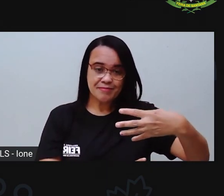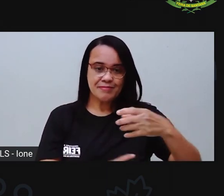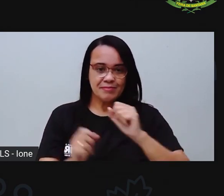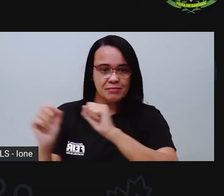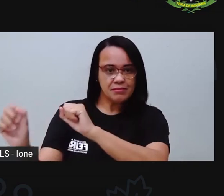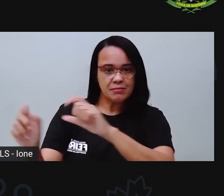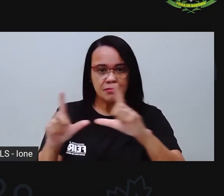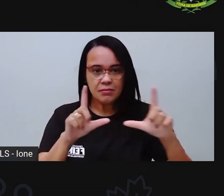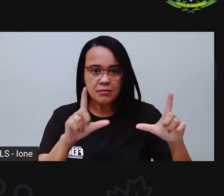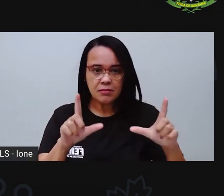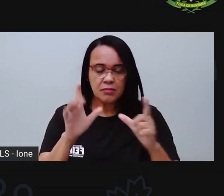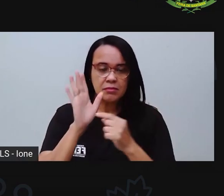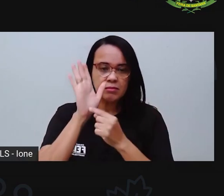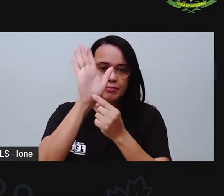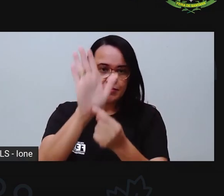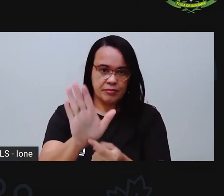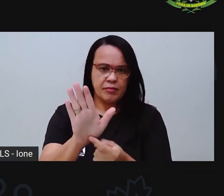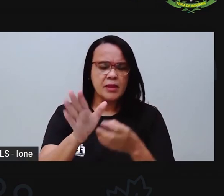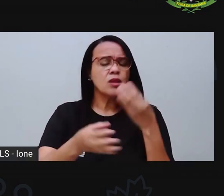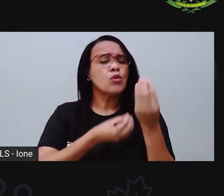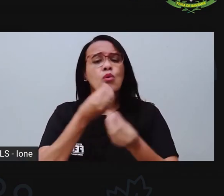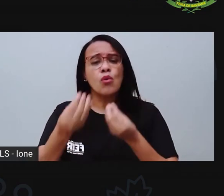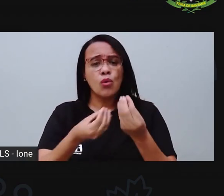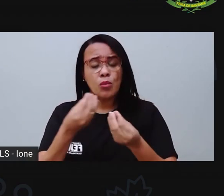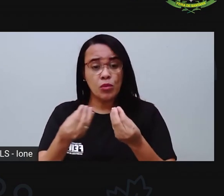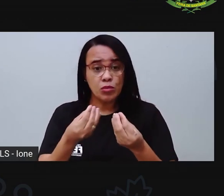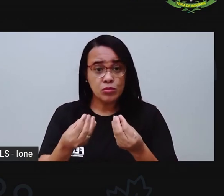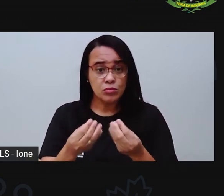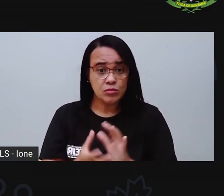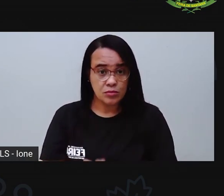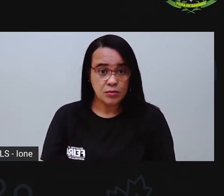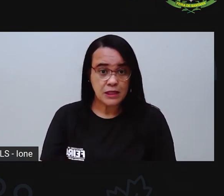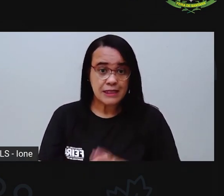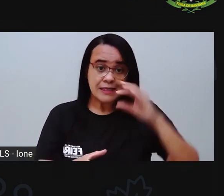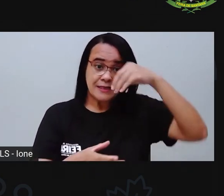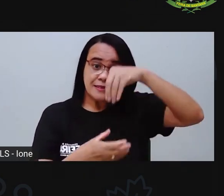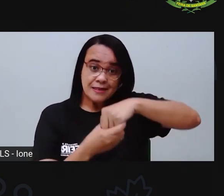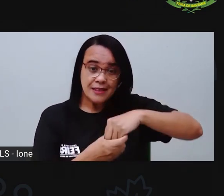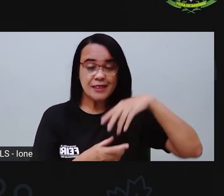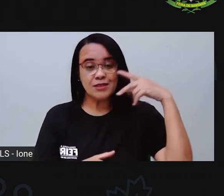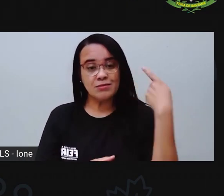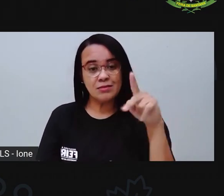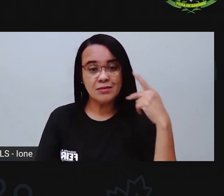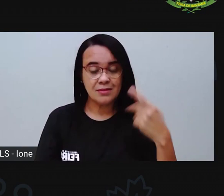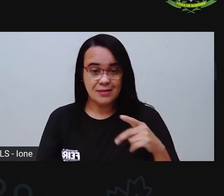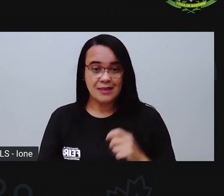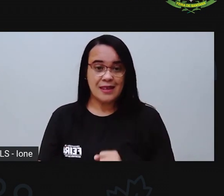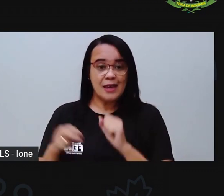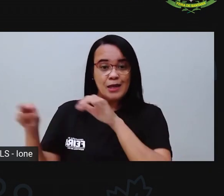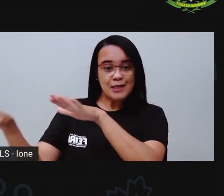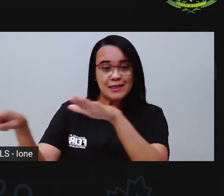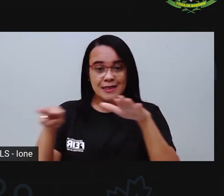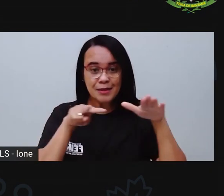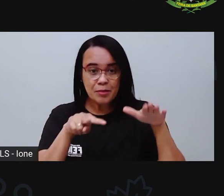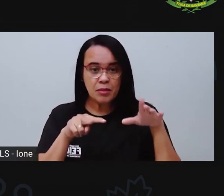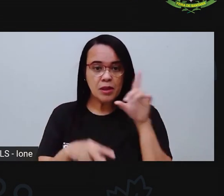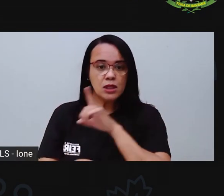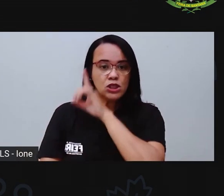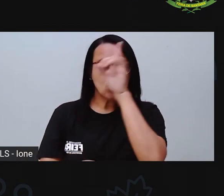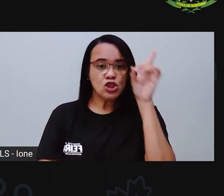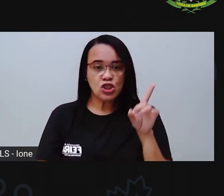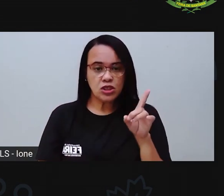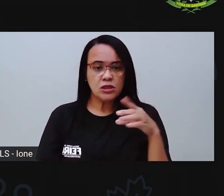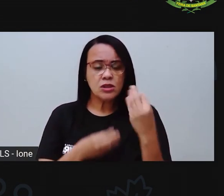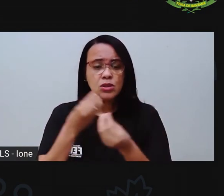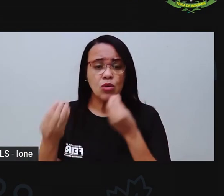Então, vocês constroem uma tabela com os dias das semanas, de domingo a segunda, né? E aí vocês colocam o que